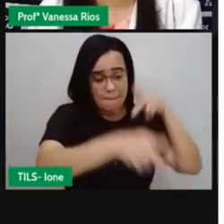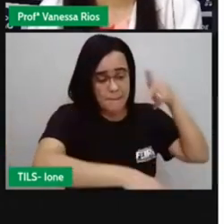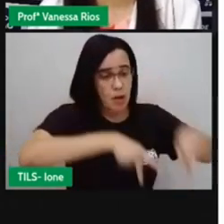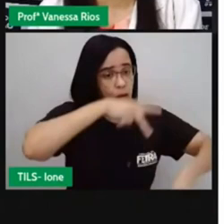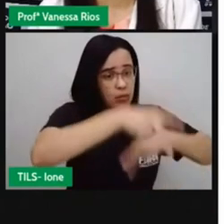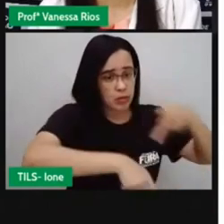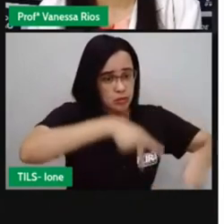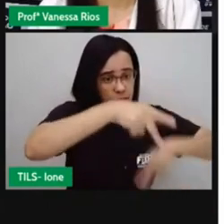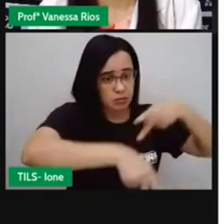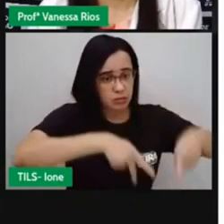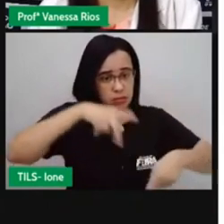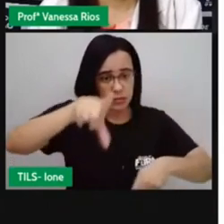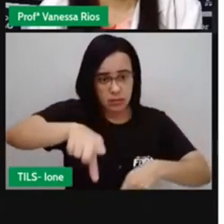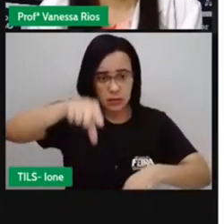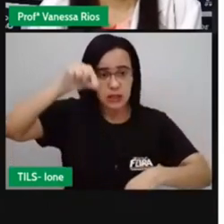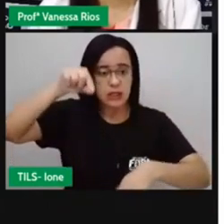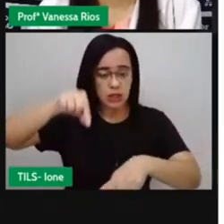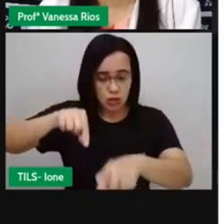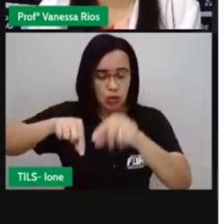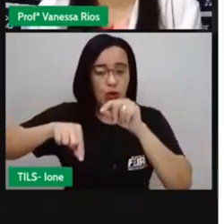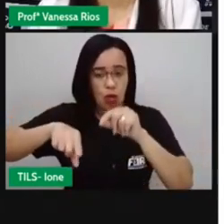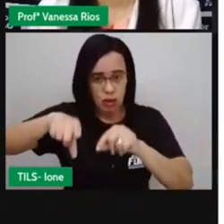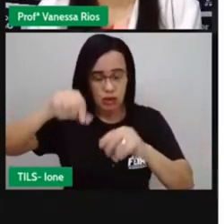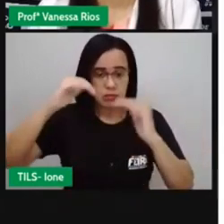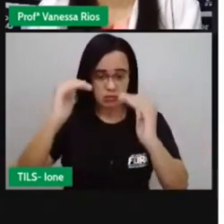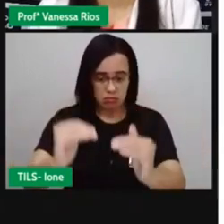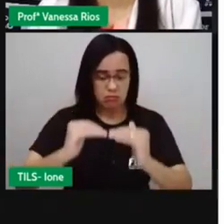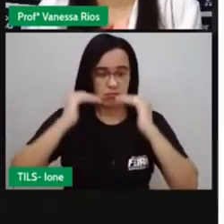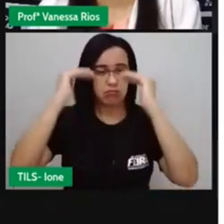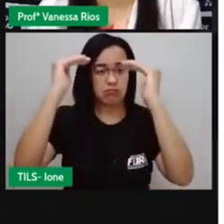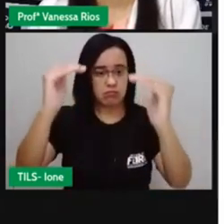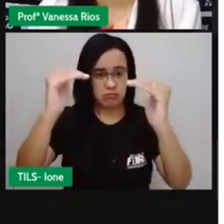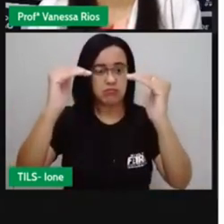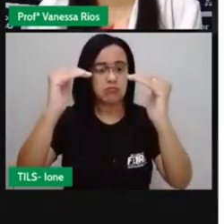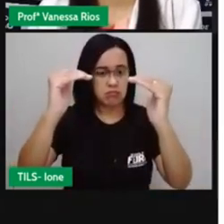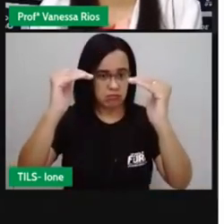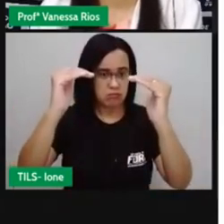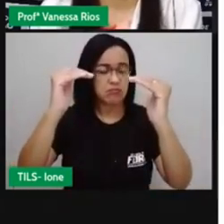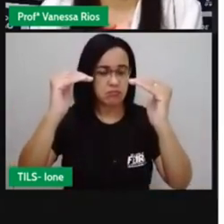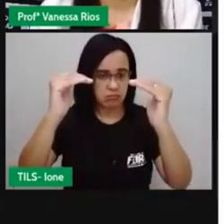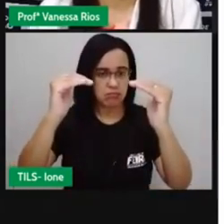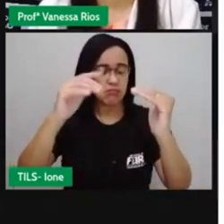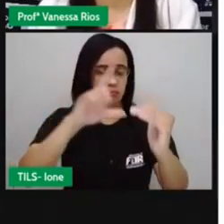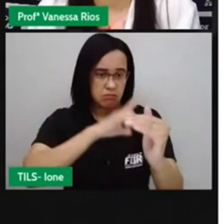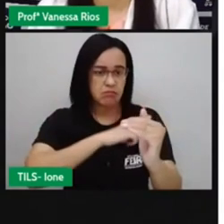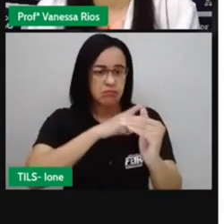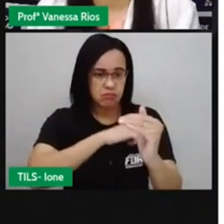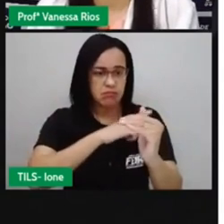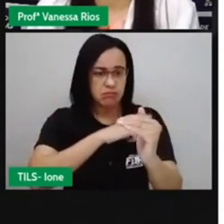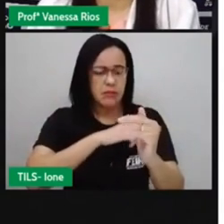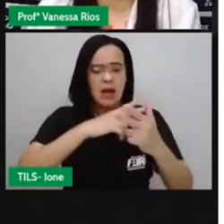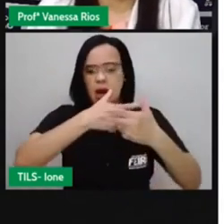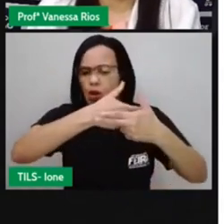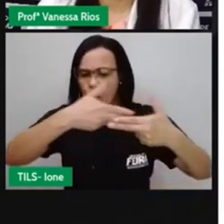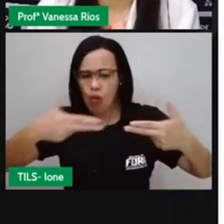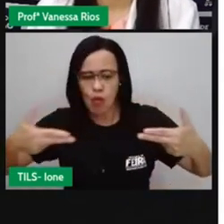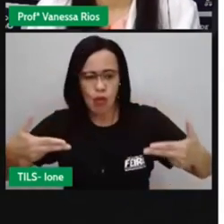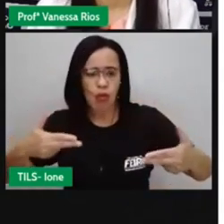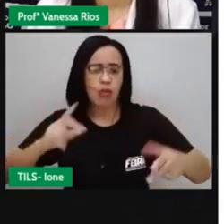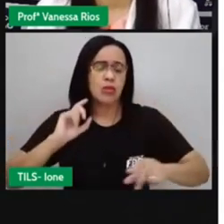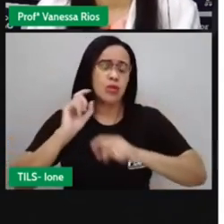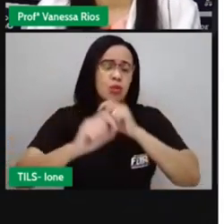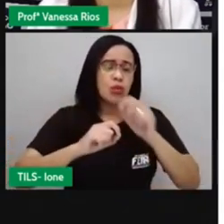maior, representando o poder executivo, a fazerem as ações, né, exercer o seu papel